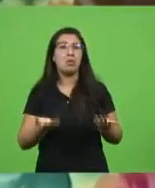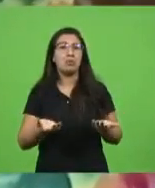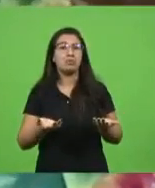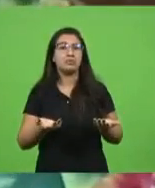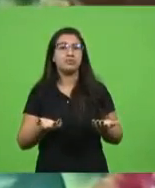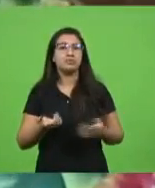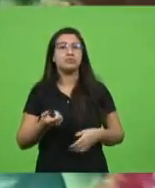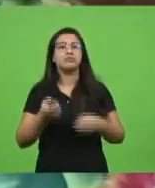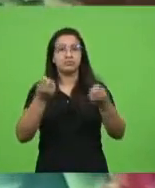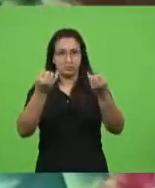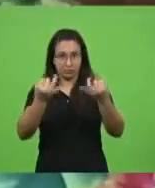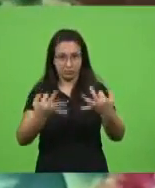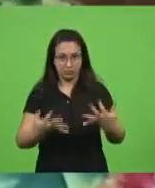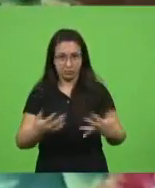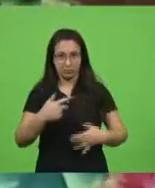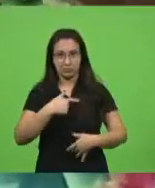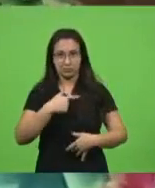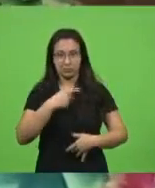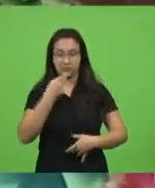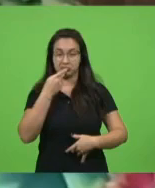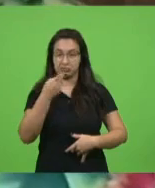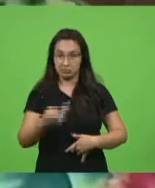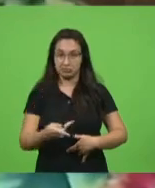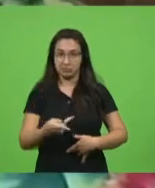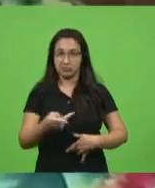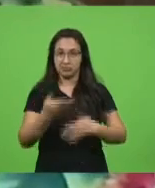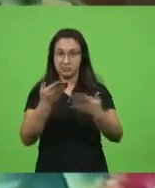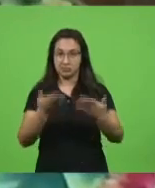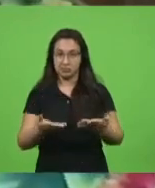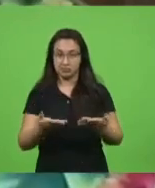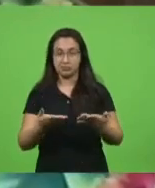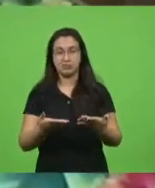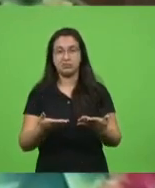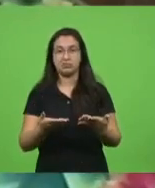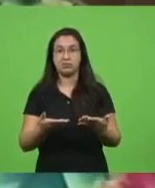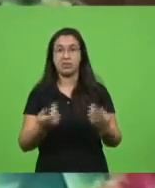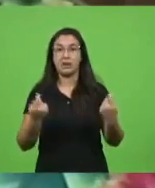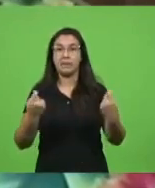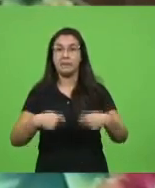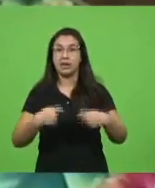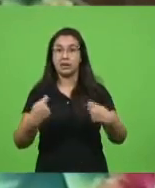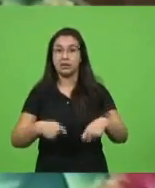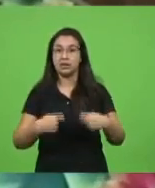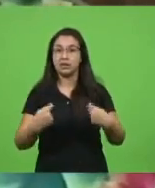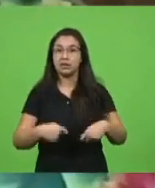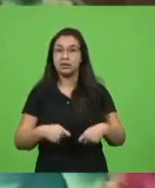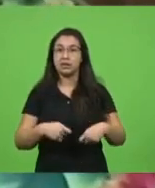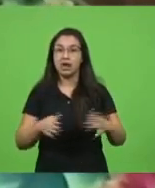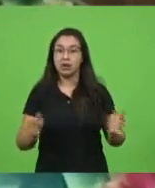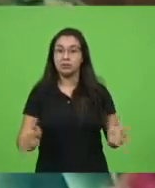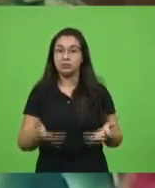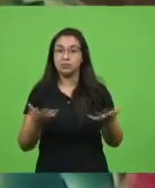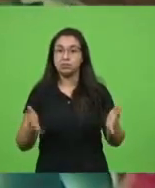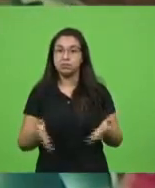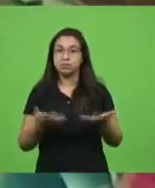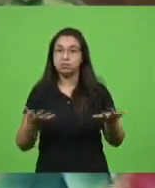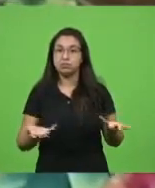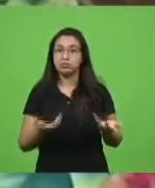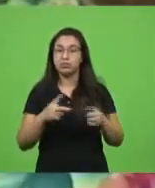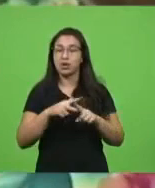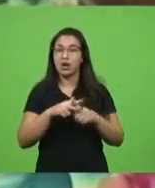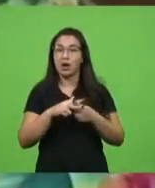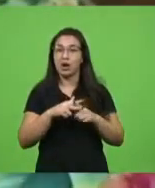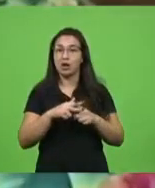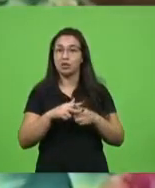novos colegas e ao cidadão catarinense que nos assiste. Precisamos promover os ajustes legislativos necessários